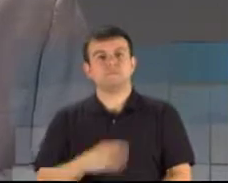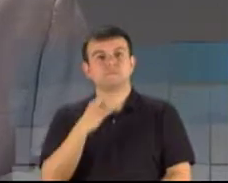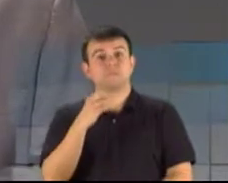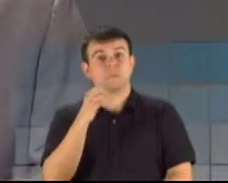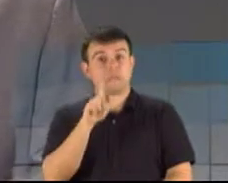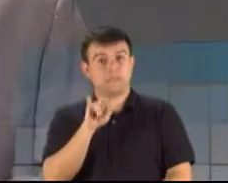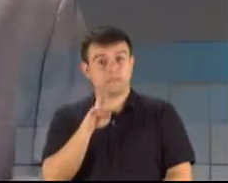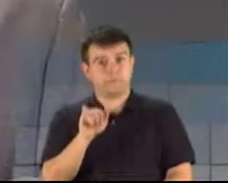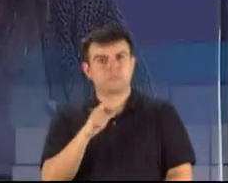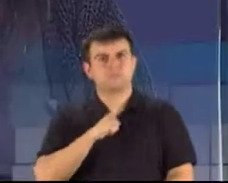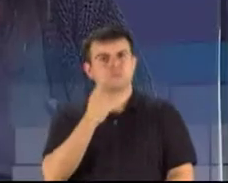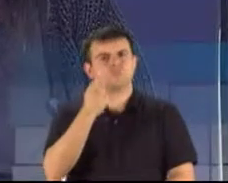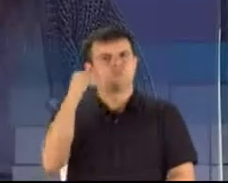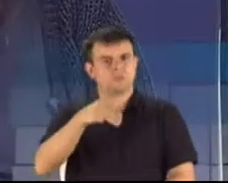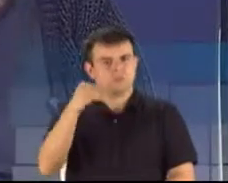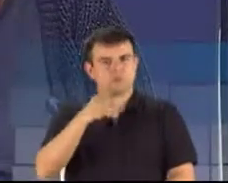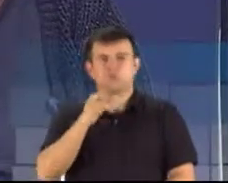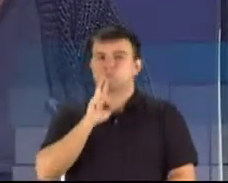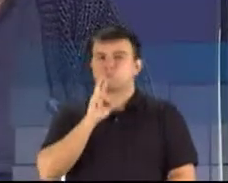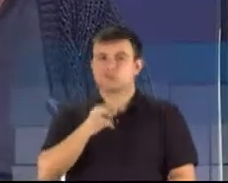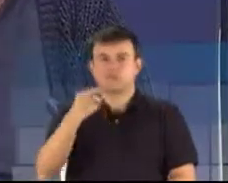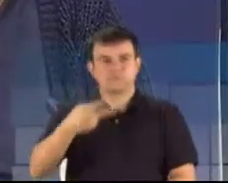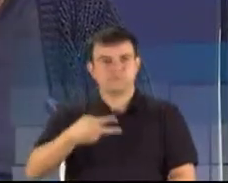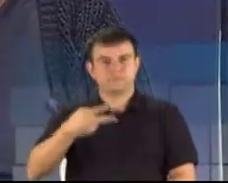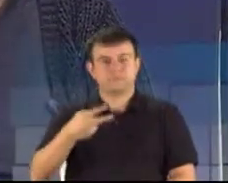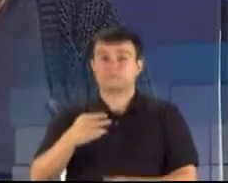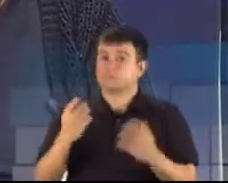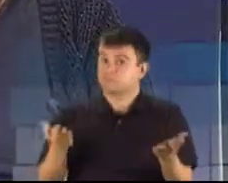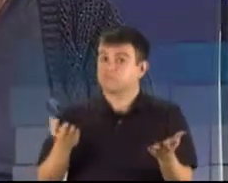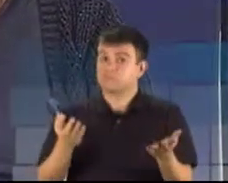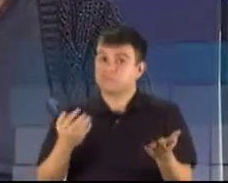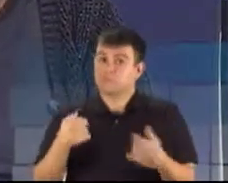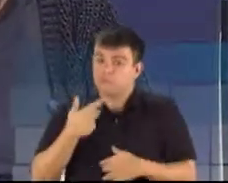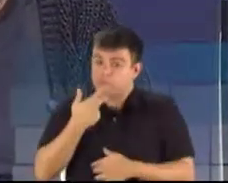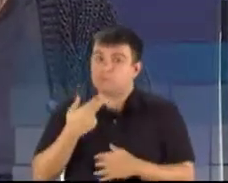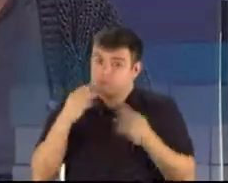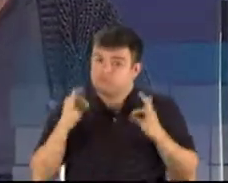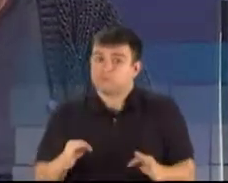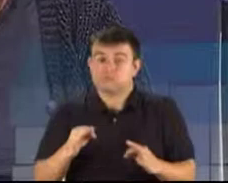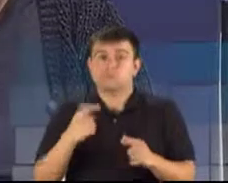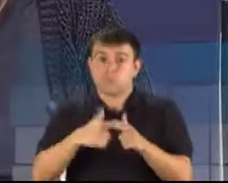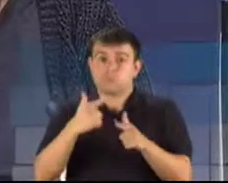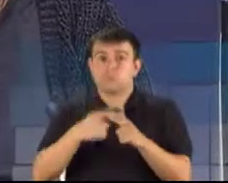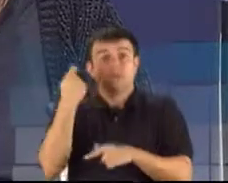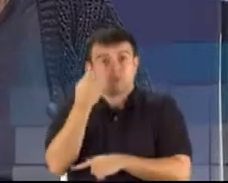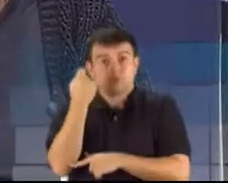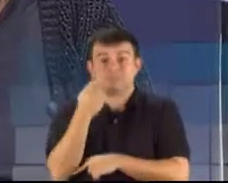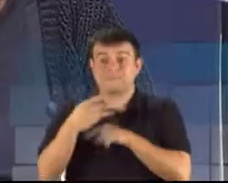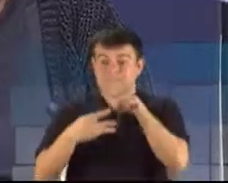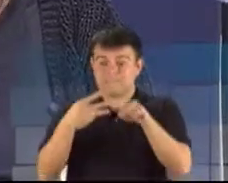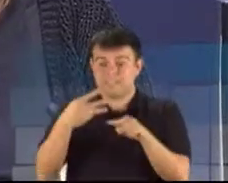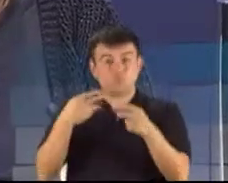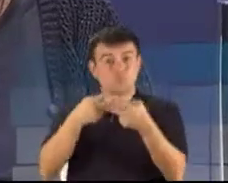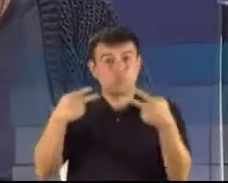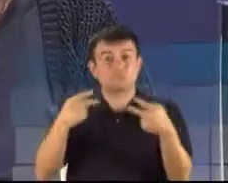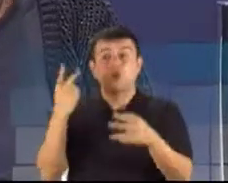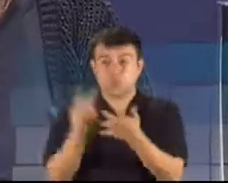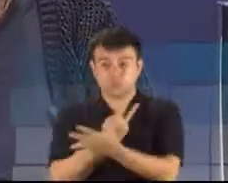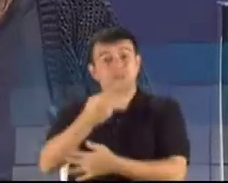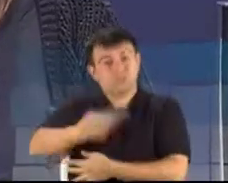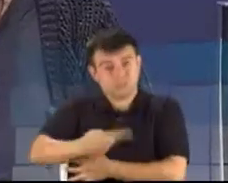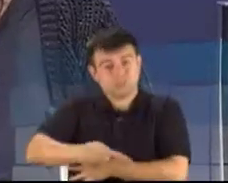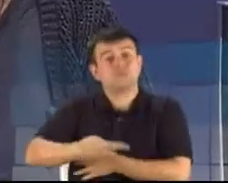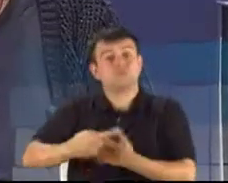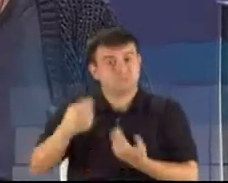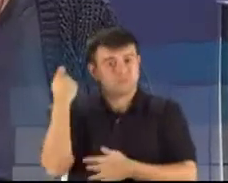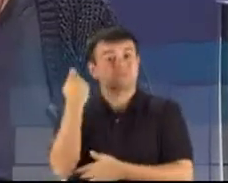minuto para a réplica. Eu estou falando dos problemas do Rio Grande. Eu dei três exemplos que aconteceram na nossa terra. E a gente precisa livrar